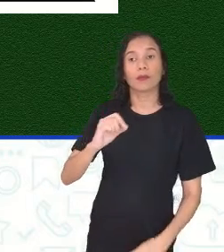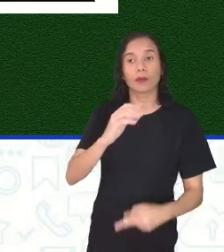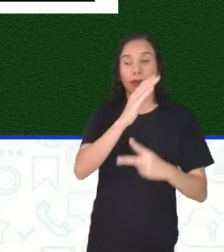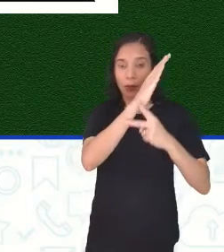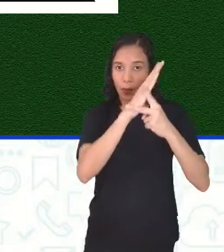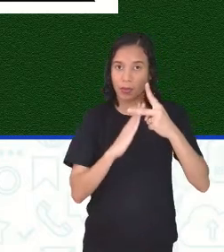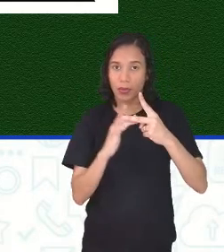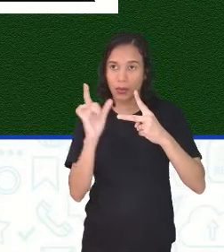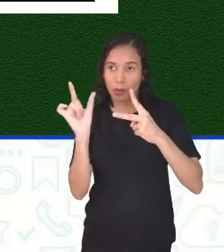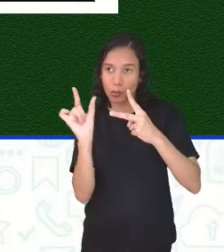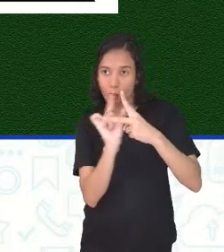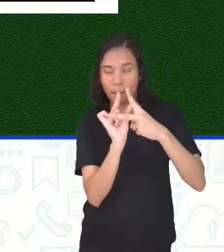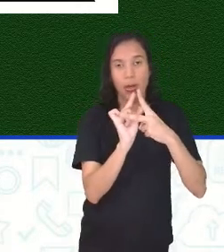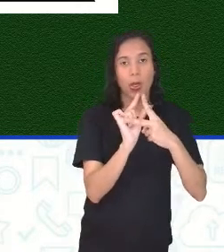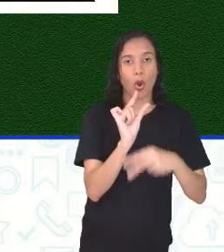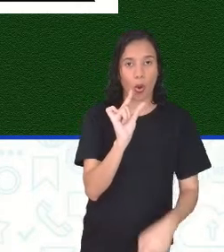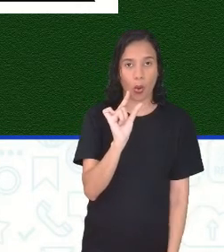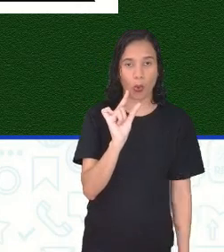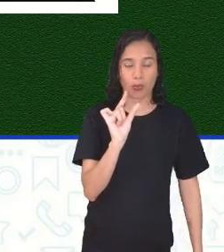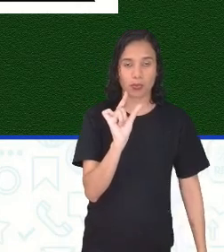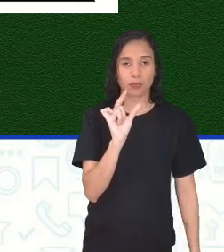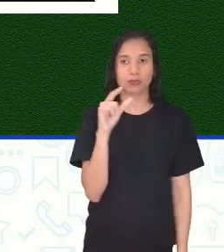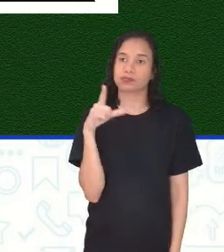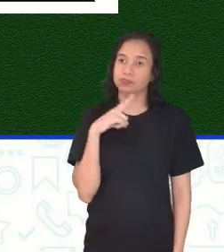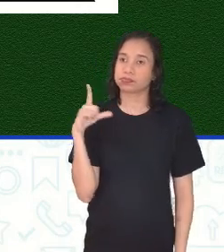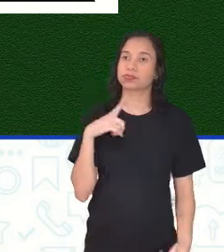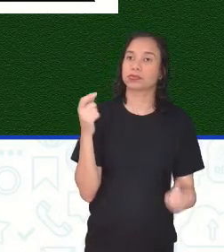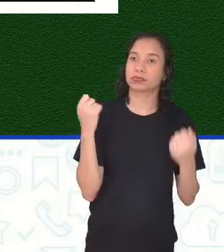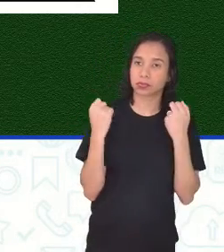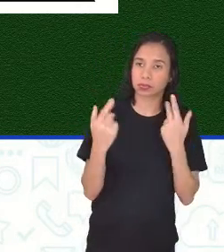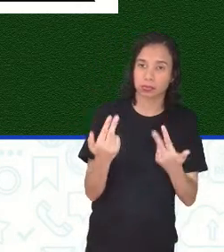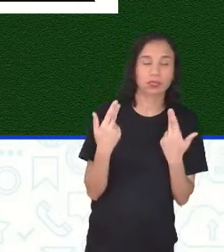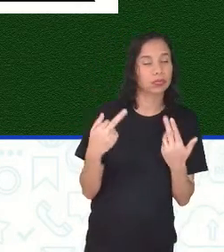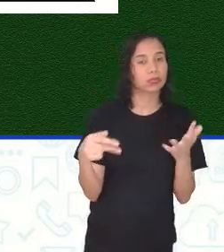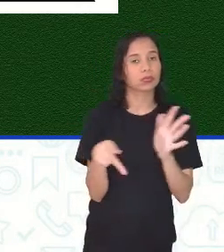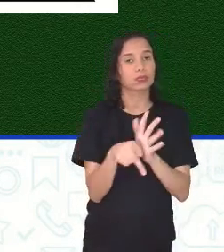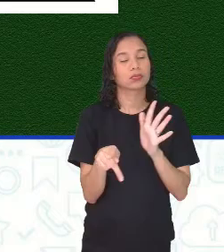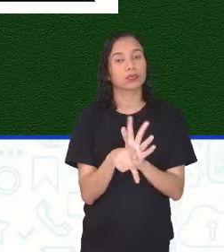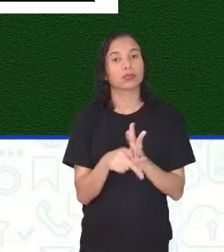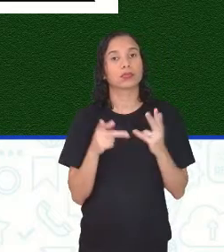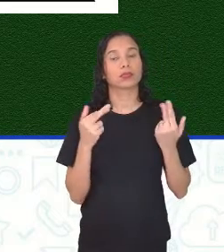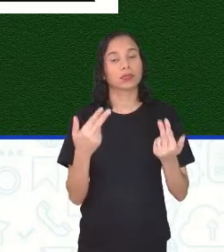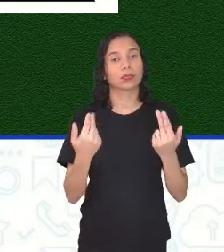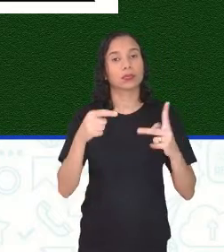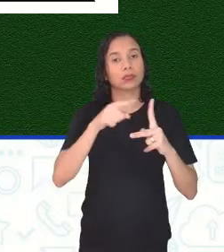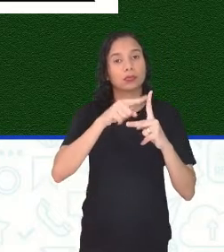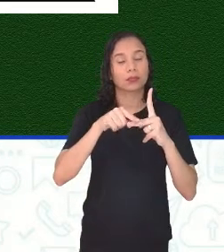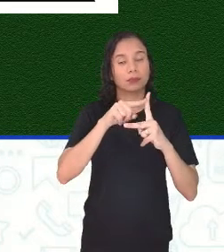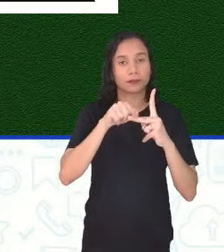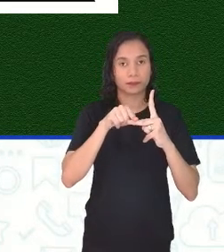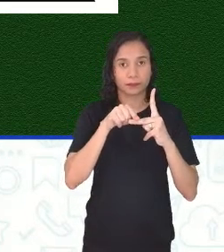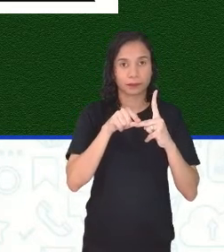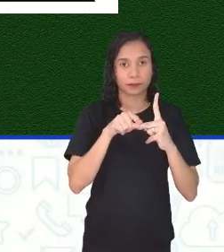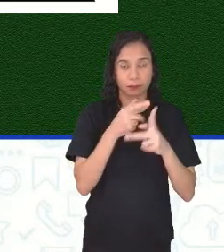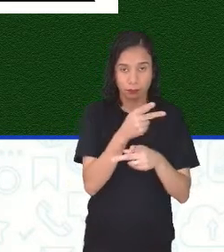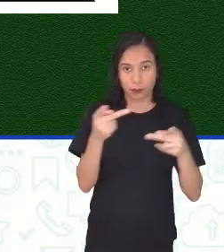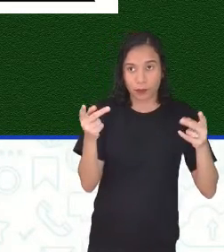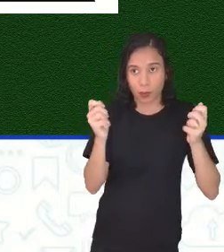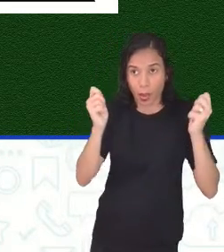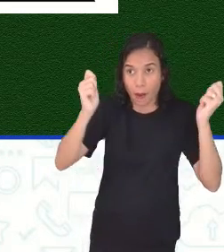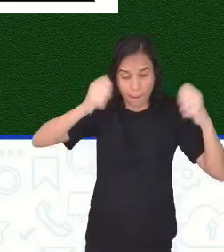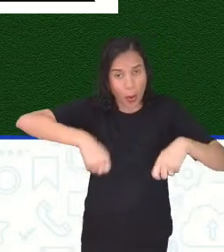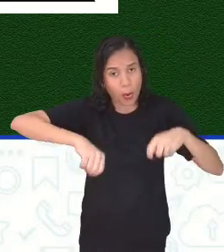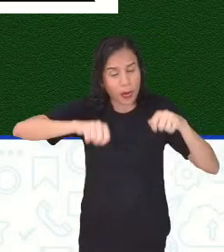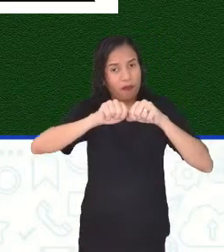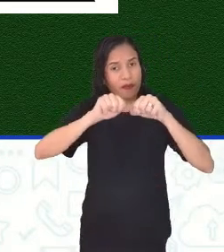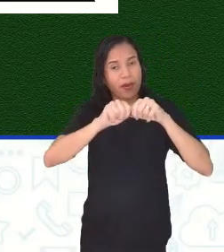triângulo menorzinho. E esse triângulo menorzinho, ele permanece com o mesmo ângulo. Vocês podem fazer